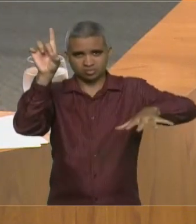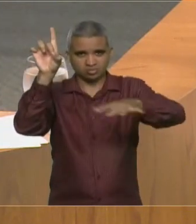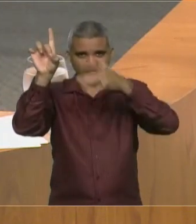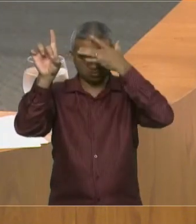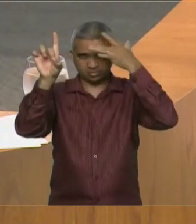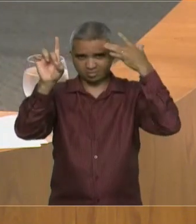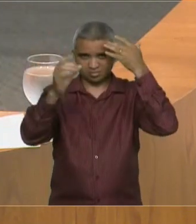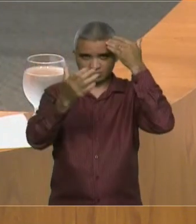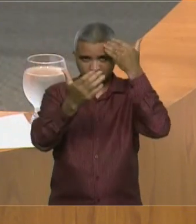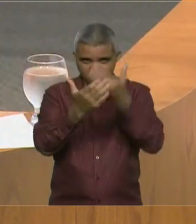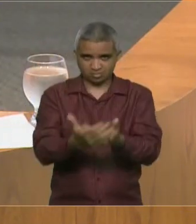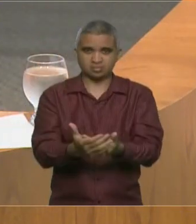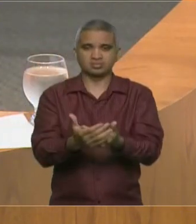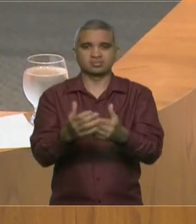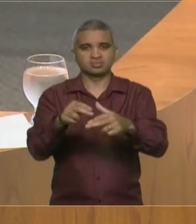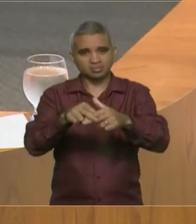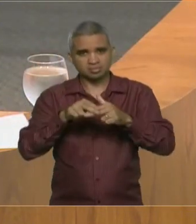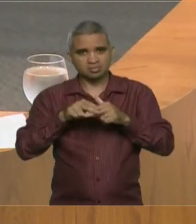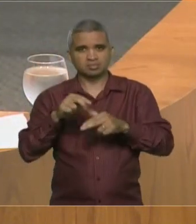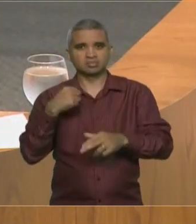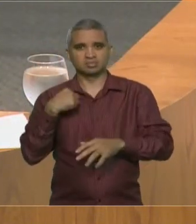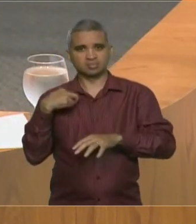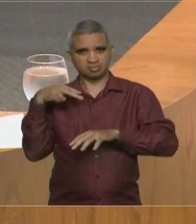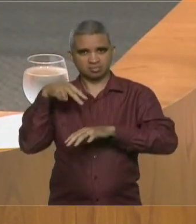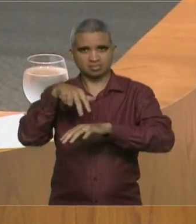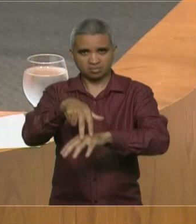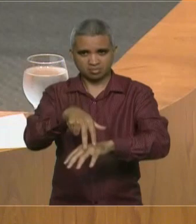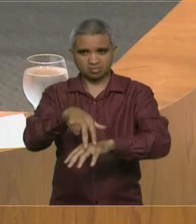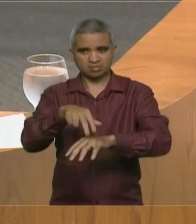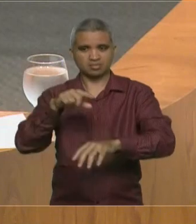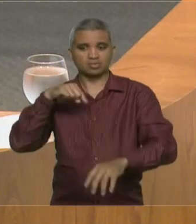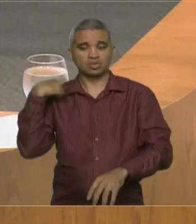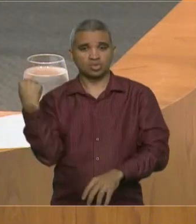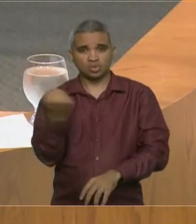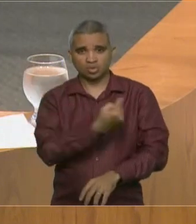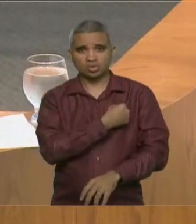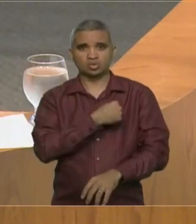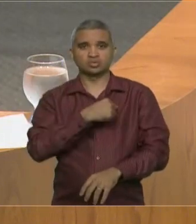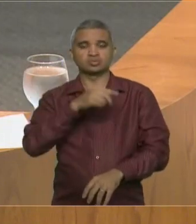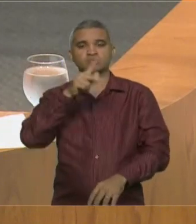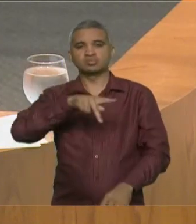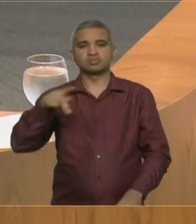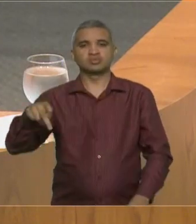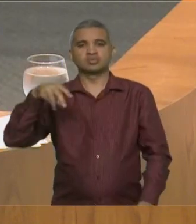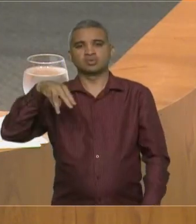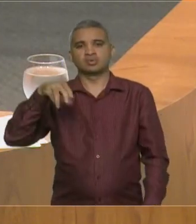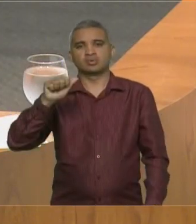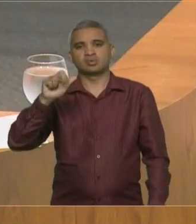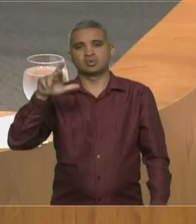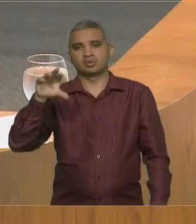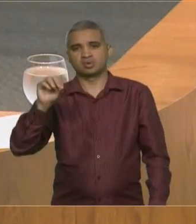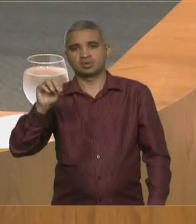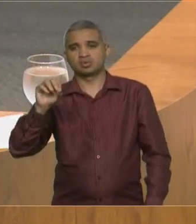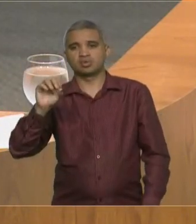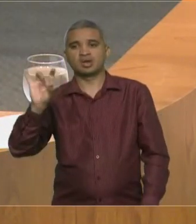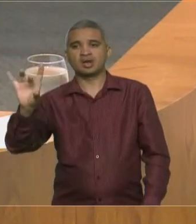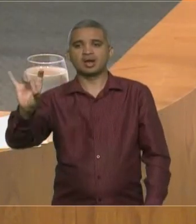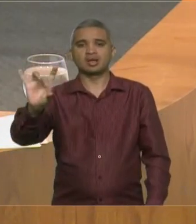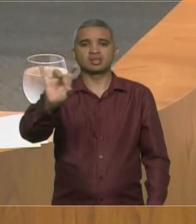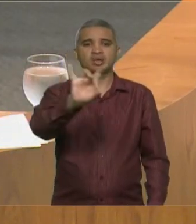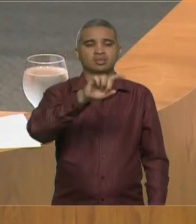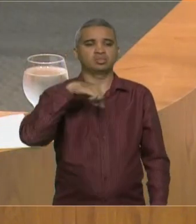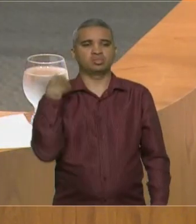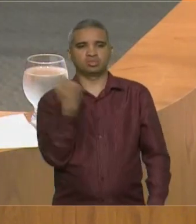crê. Por isso eu estou aqui, todos nós, professor Marco Aurélio, temos uma missão aqui, cada